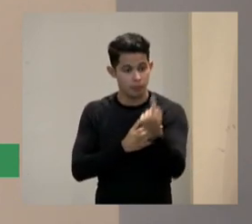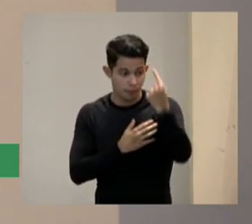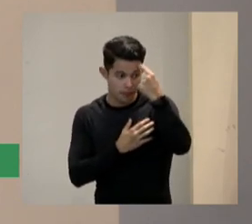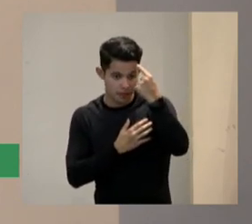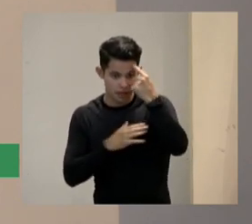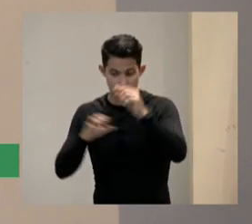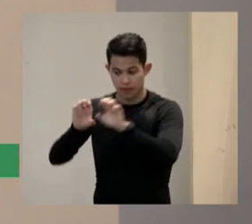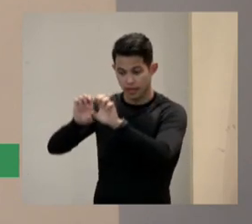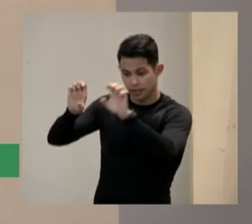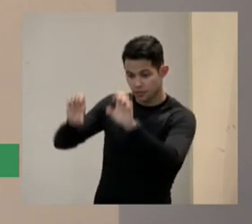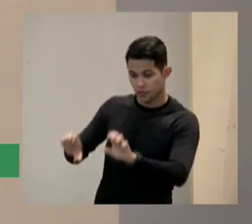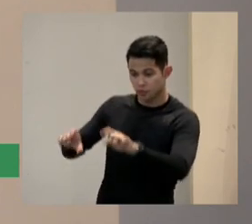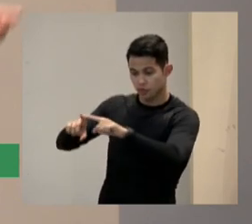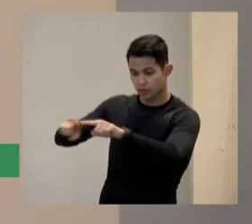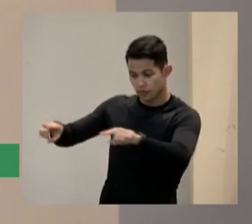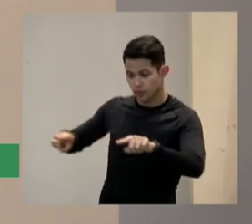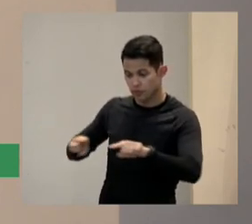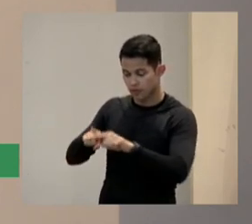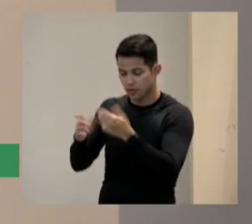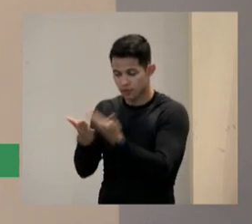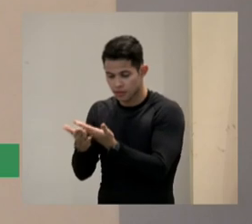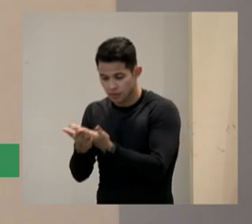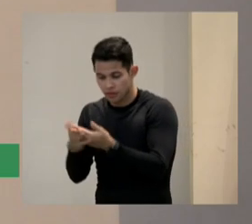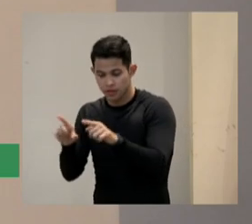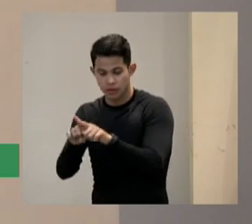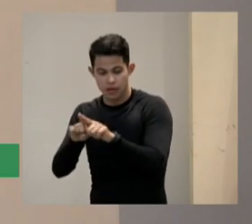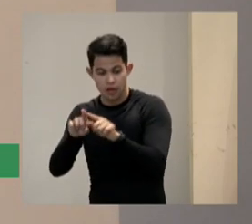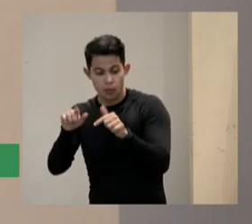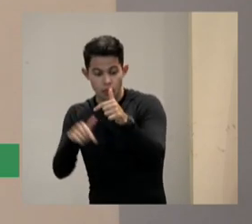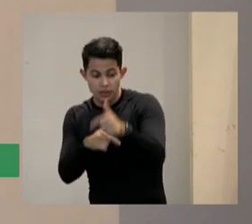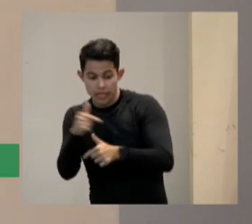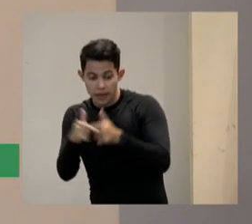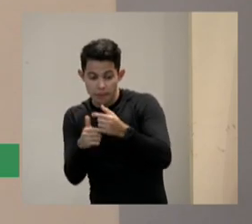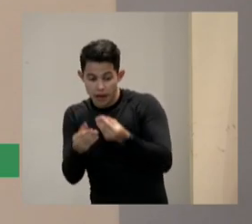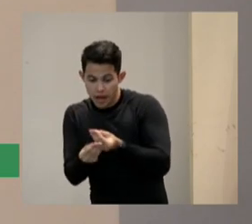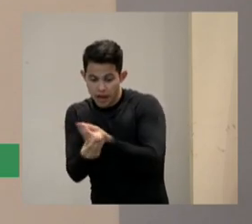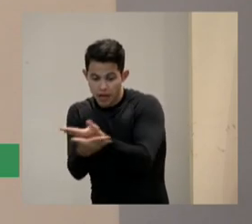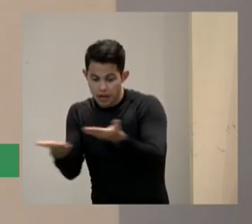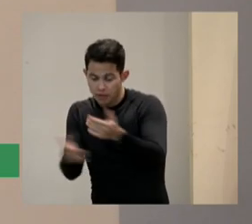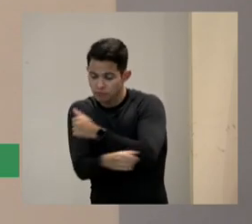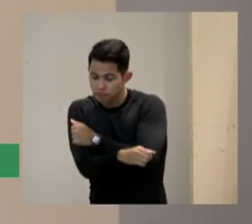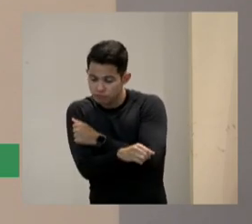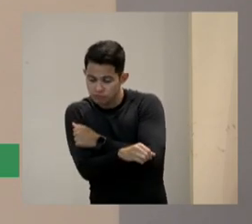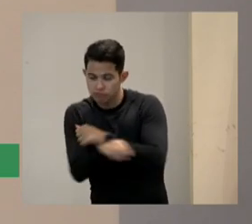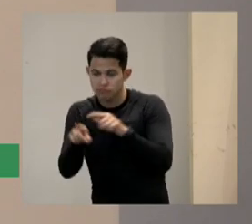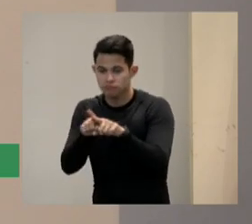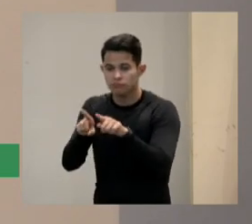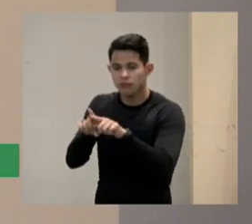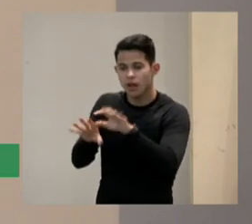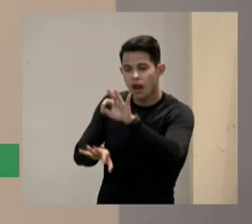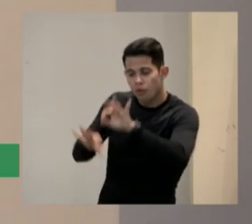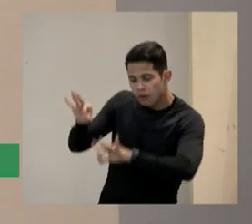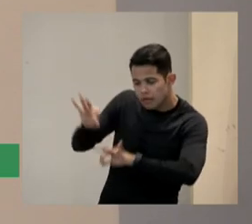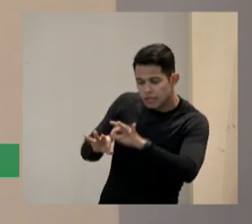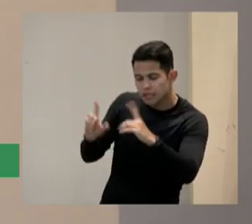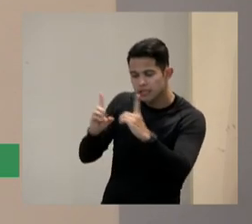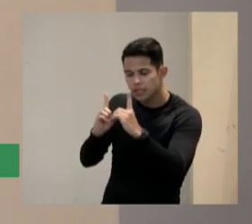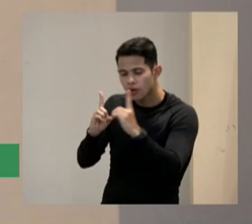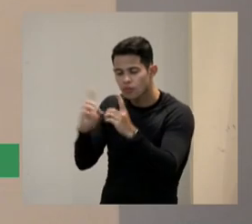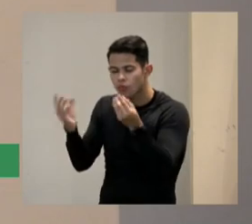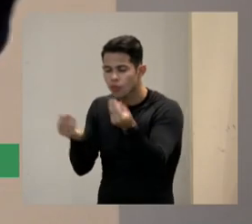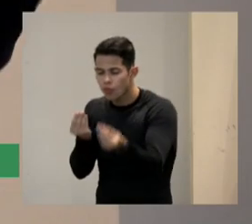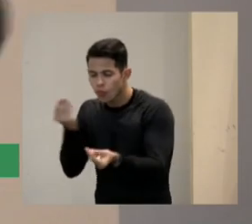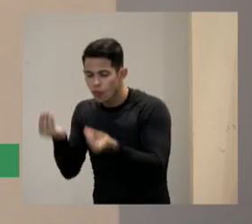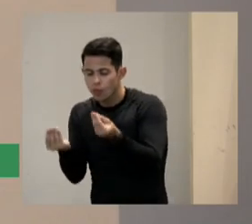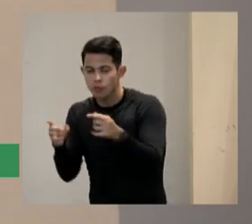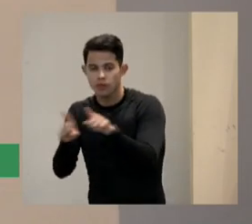da sala de aula os trabalhos que eu tenho que propor para os meus alunos a organização didáctica que eu faço e